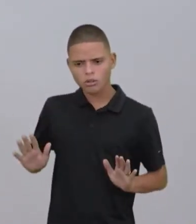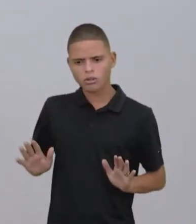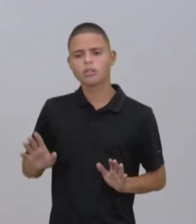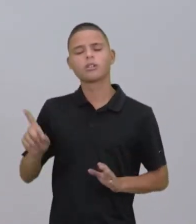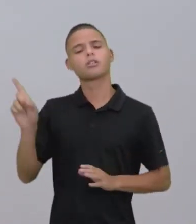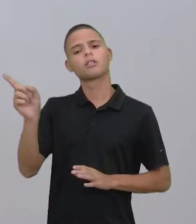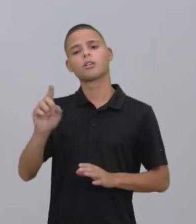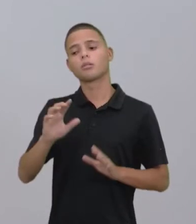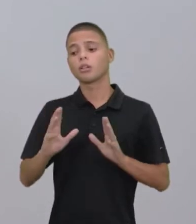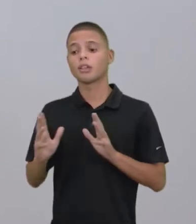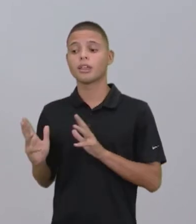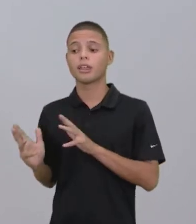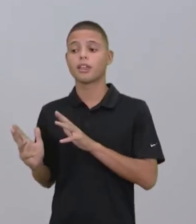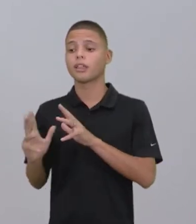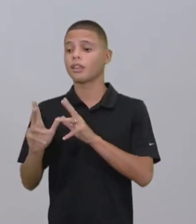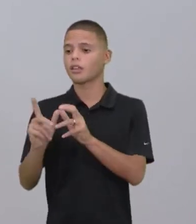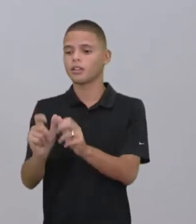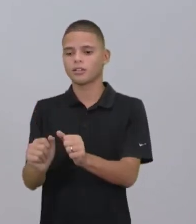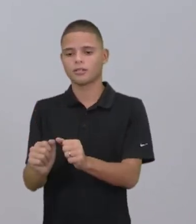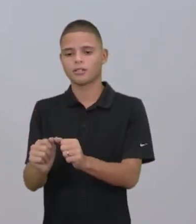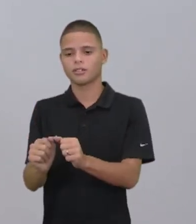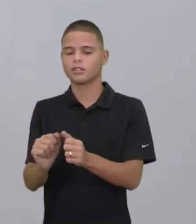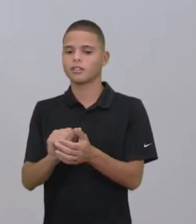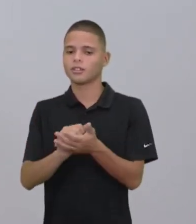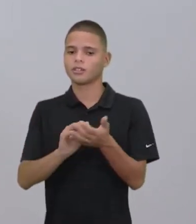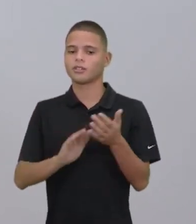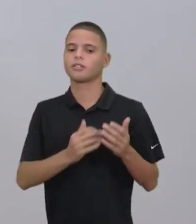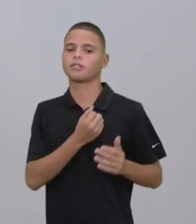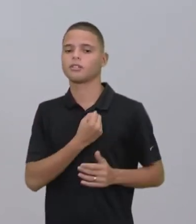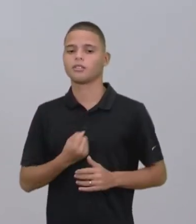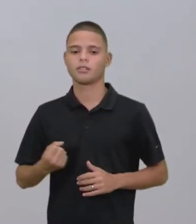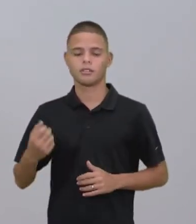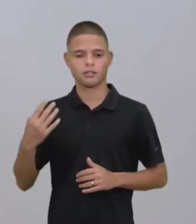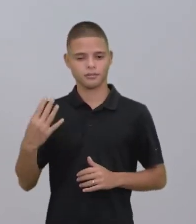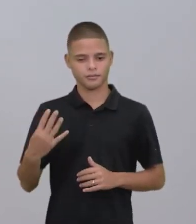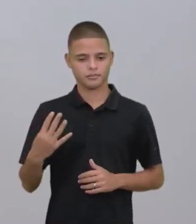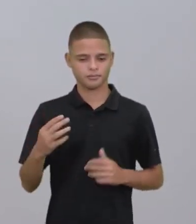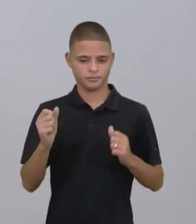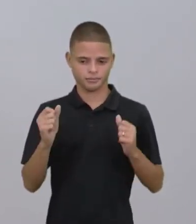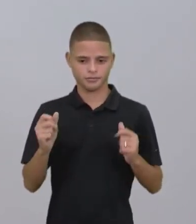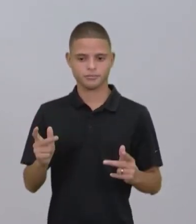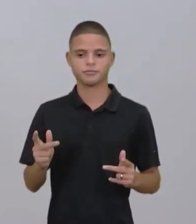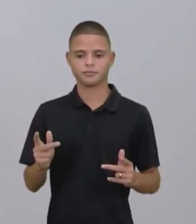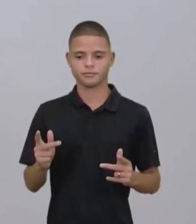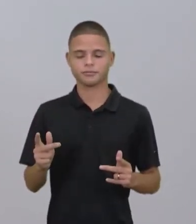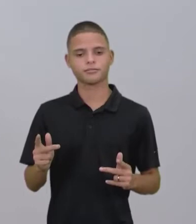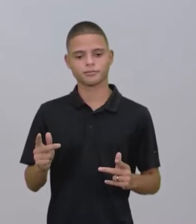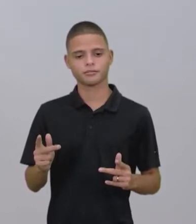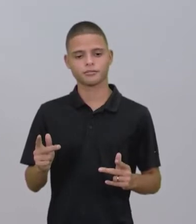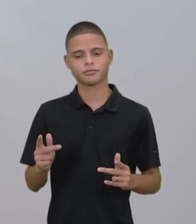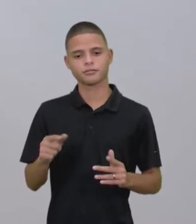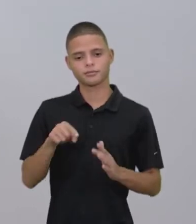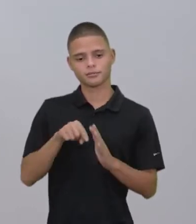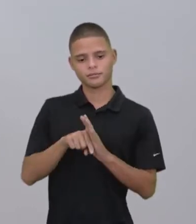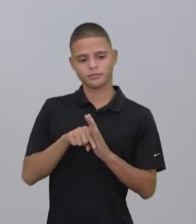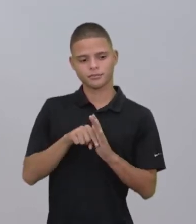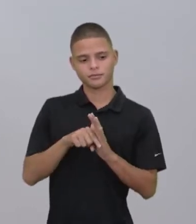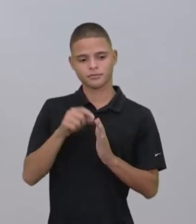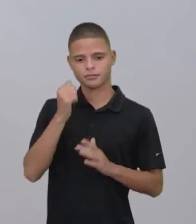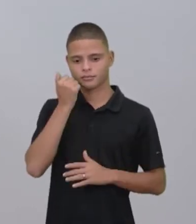mas também em toda a nossa atividade 4, né, é aí permeada por esses eixos de investigação